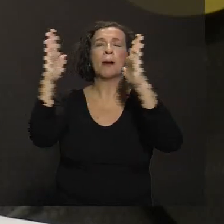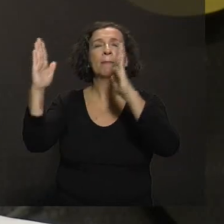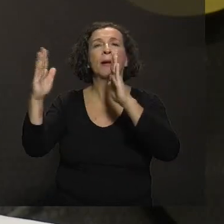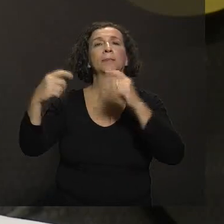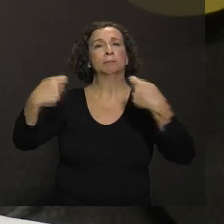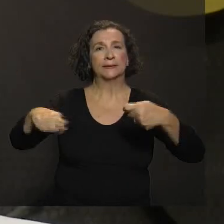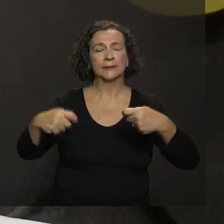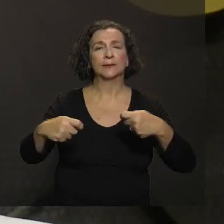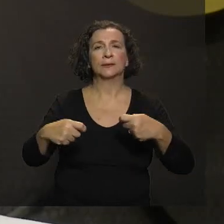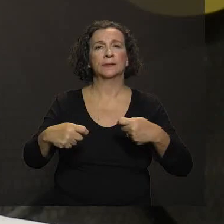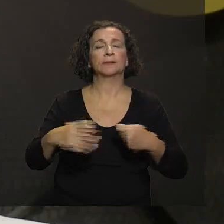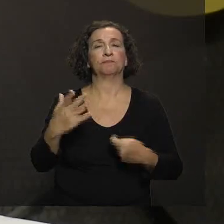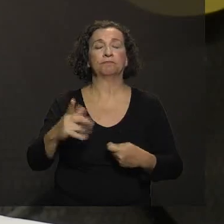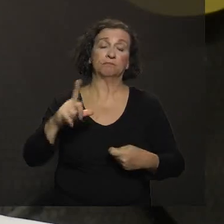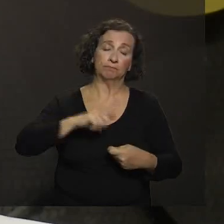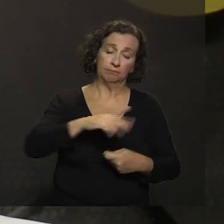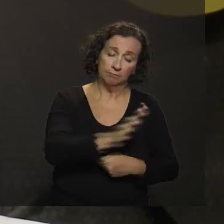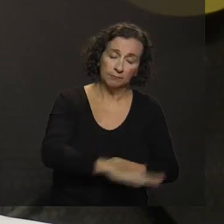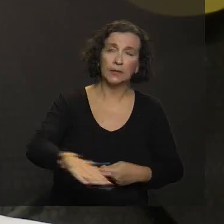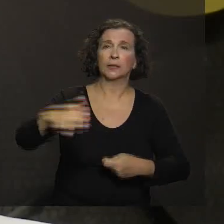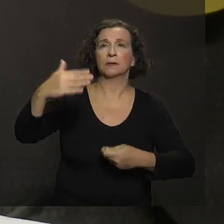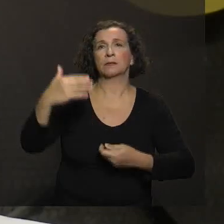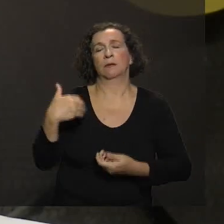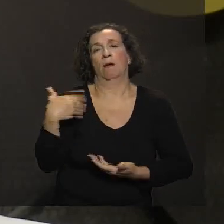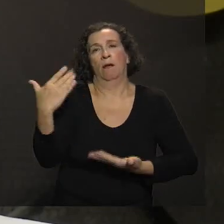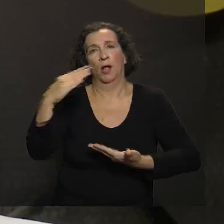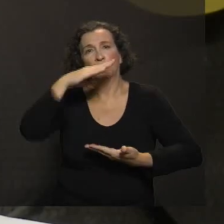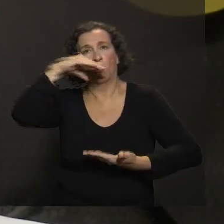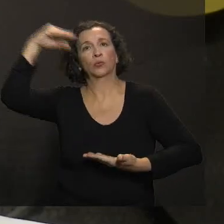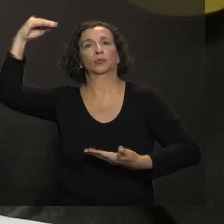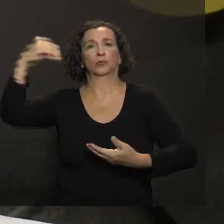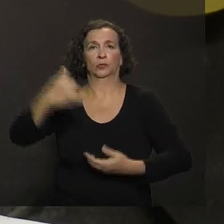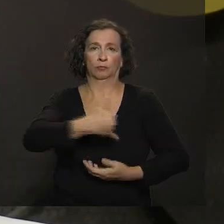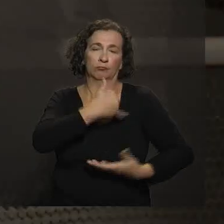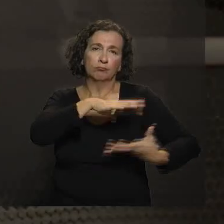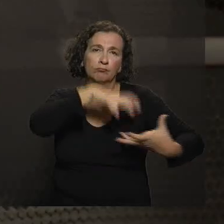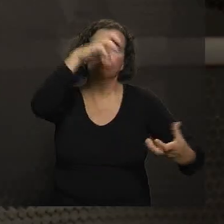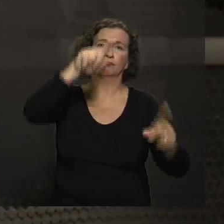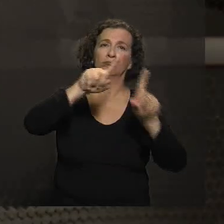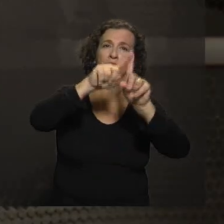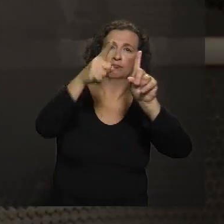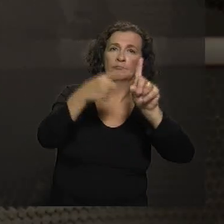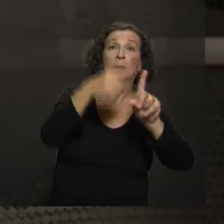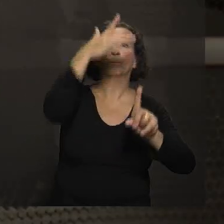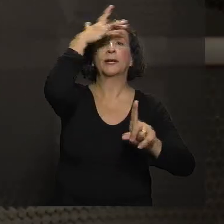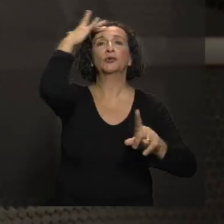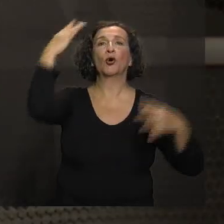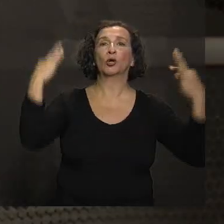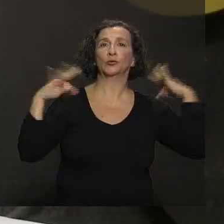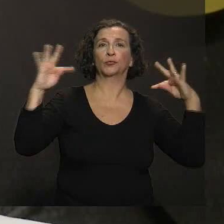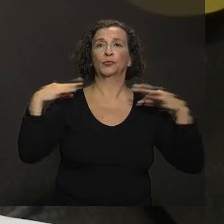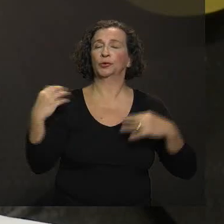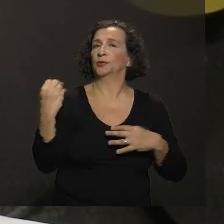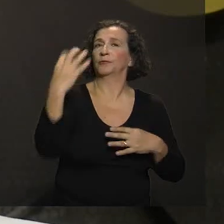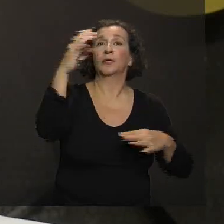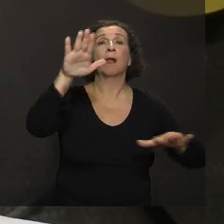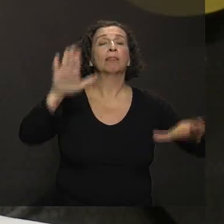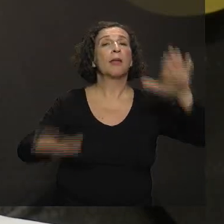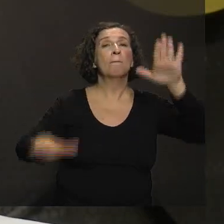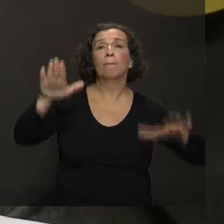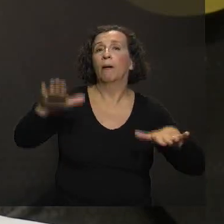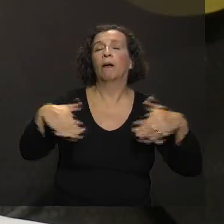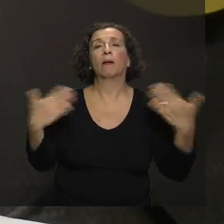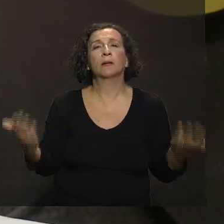um deve fazer. Então, tem calendário para criança, para o adolescente, para o adulto, para o idoso, para a gestante, para o viajante. Então, dependendo da